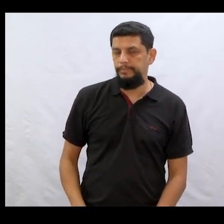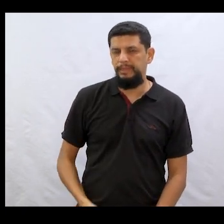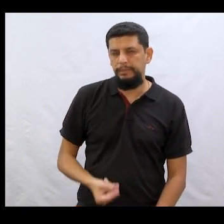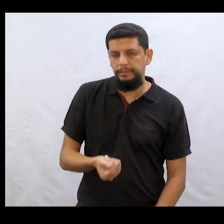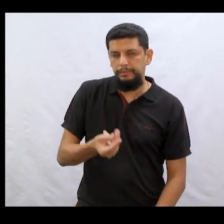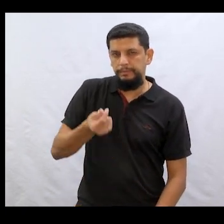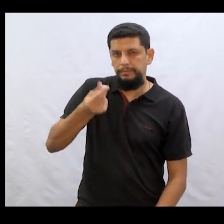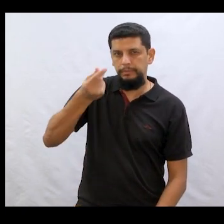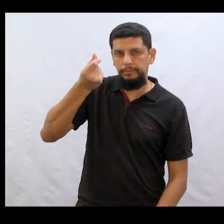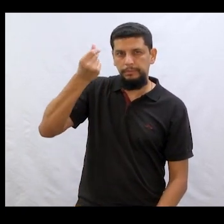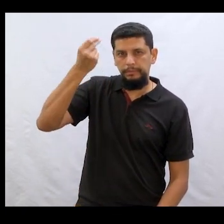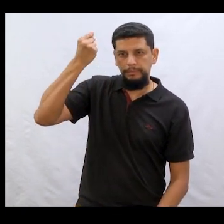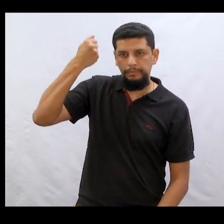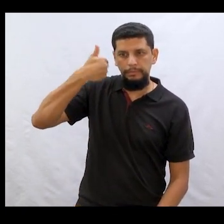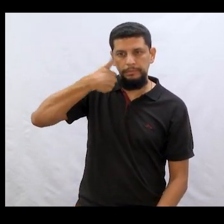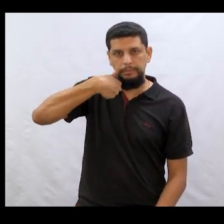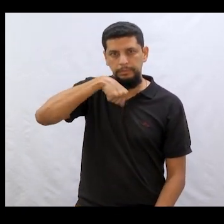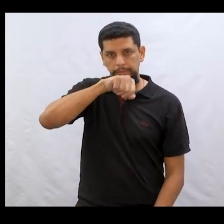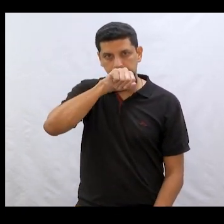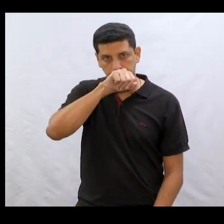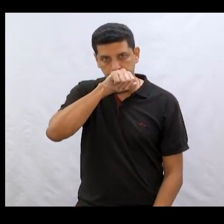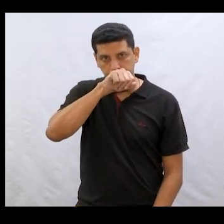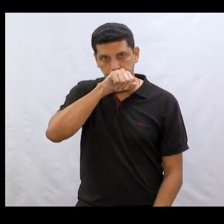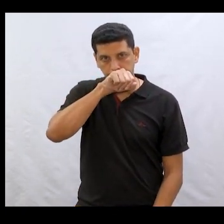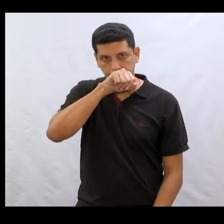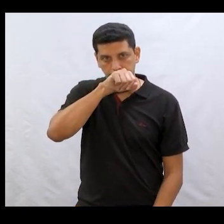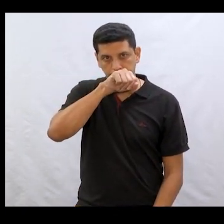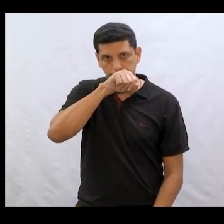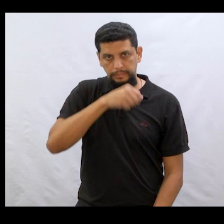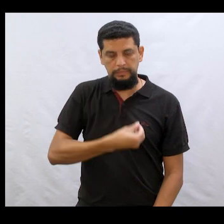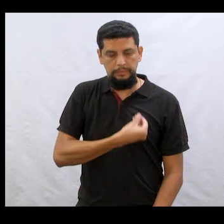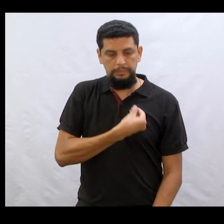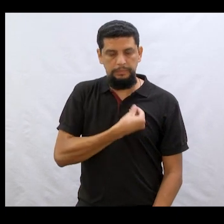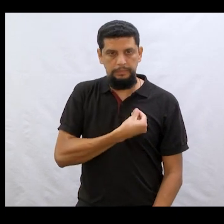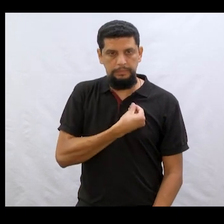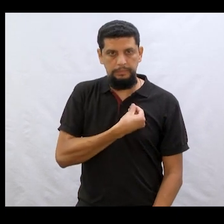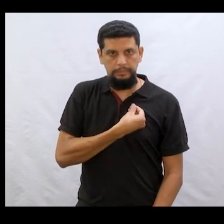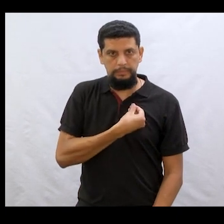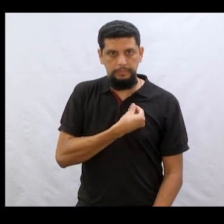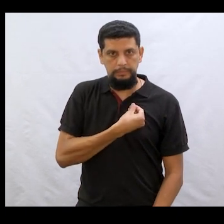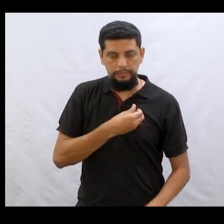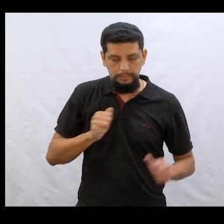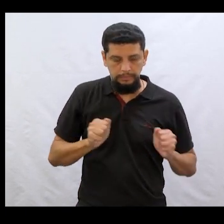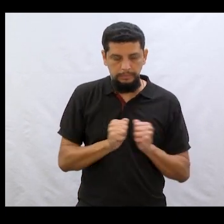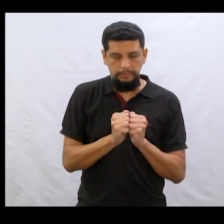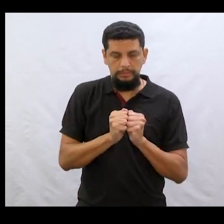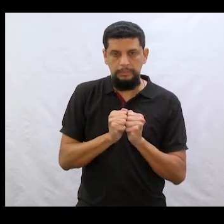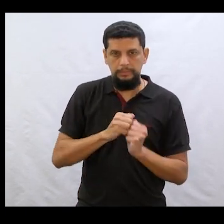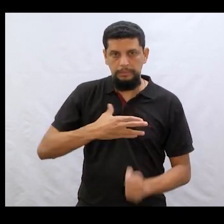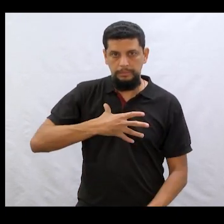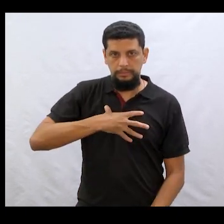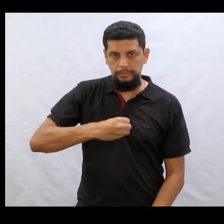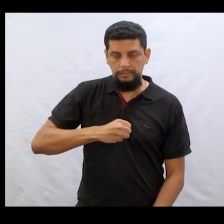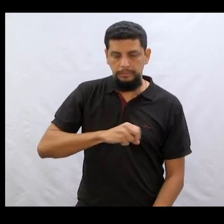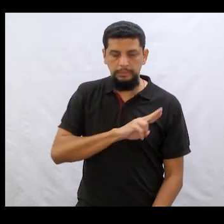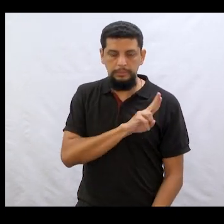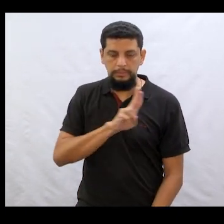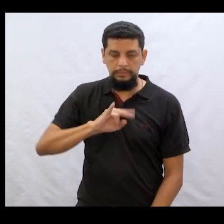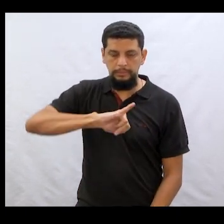Era uma vez uma mãe que morava com um seu filho chamado João.